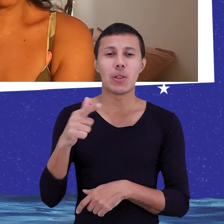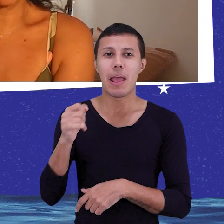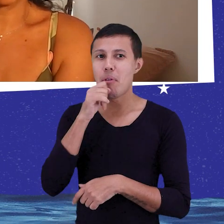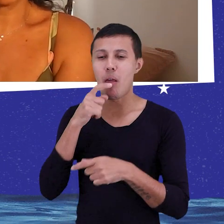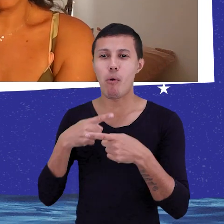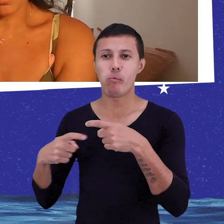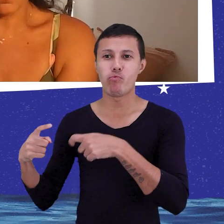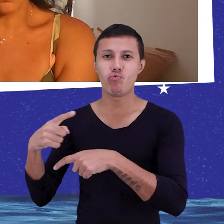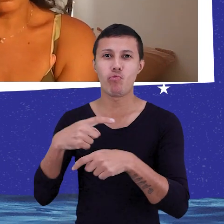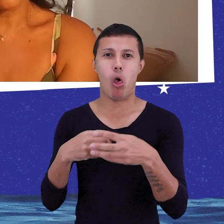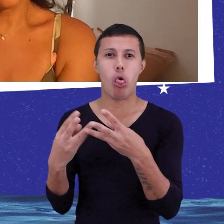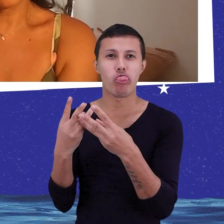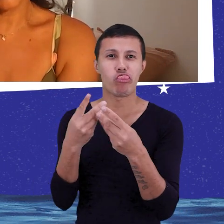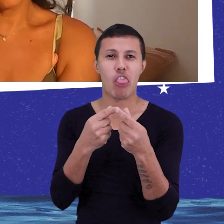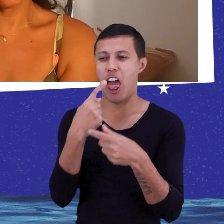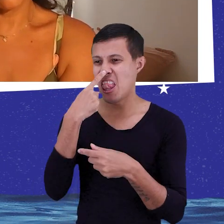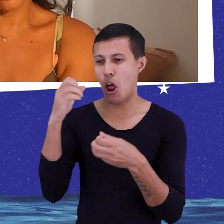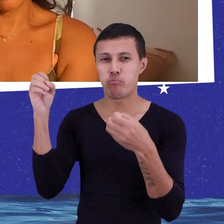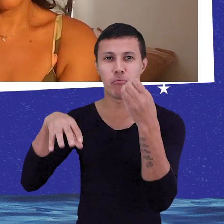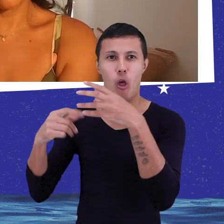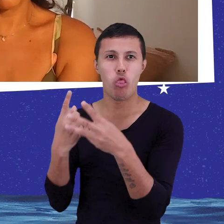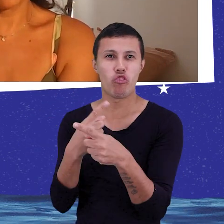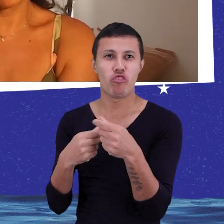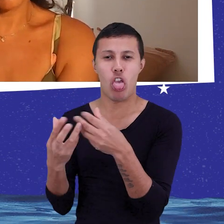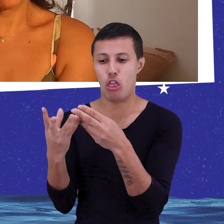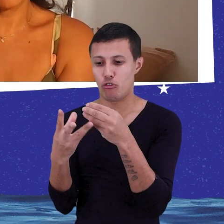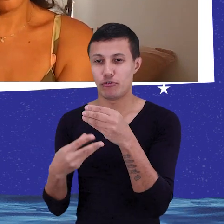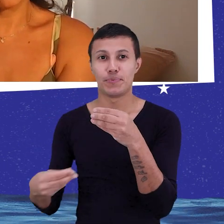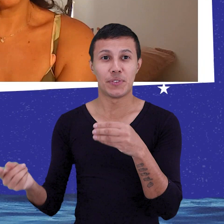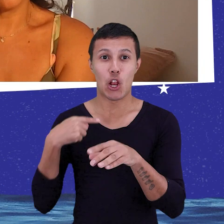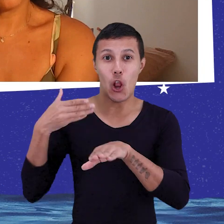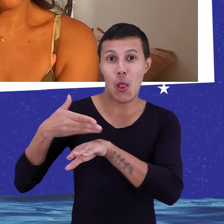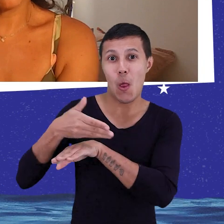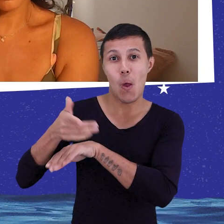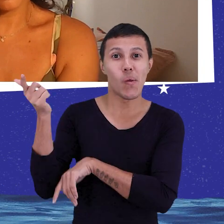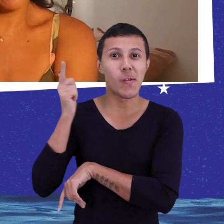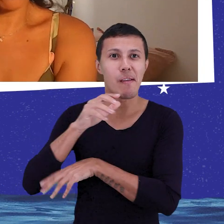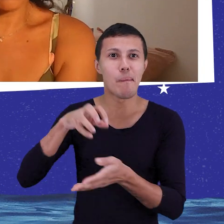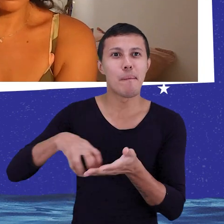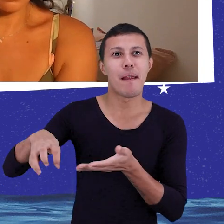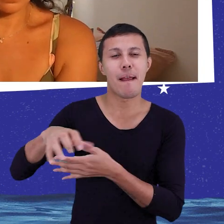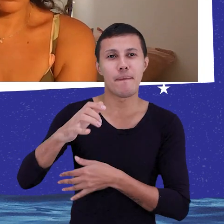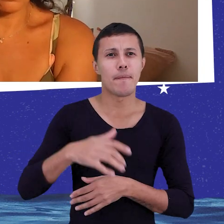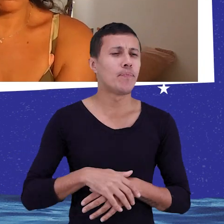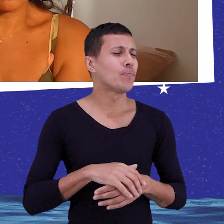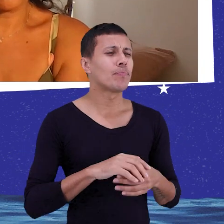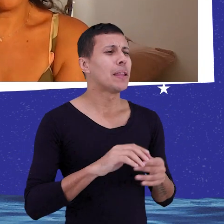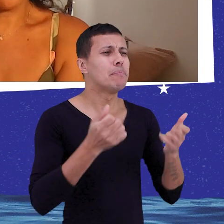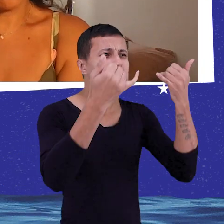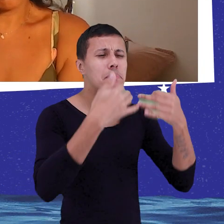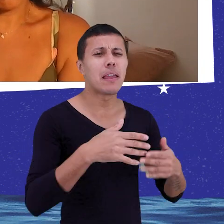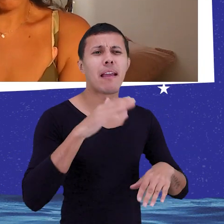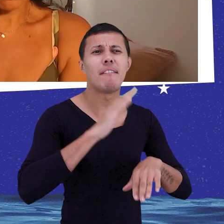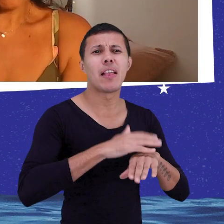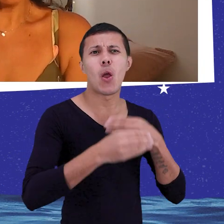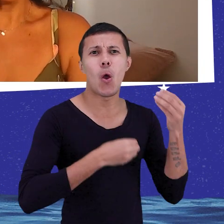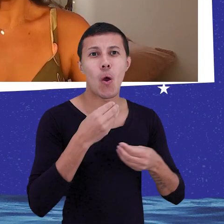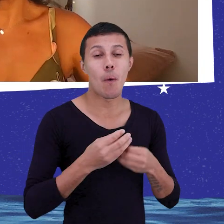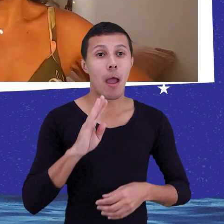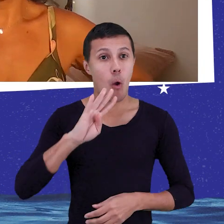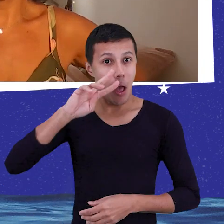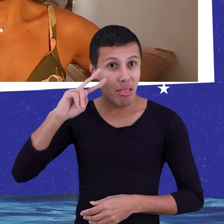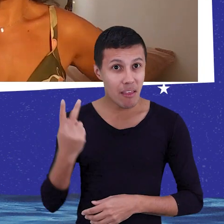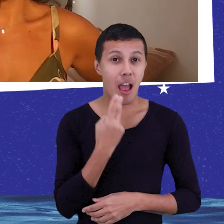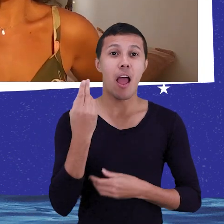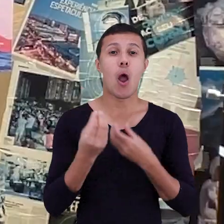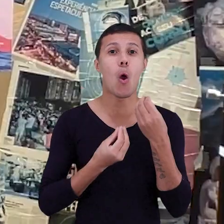por exemplo. Então, isso ajuda muito a gente a penetrar no mercado. Então, explica melhor o que vocês fazem. A 4H é